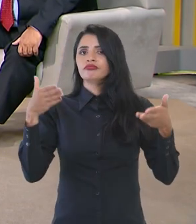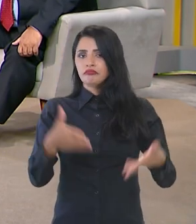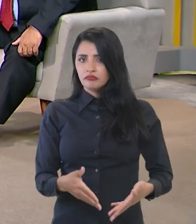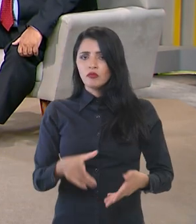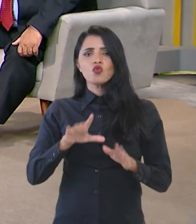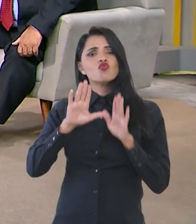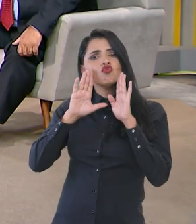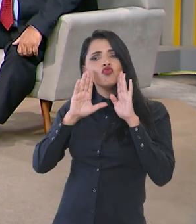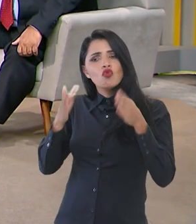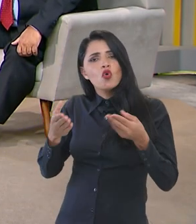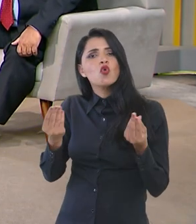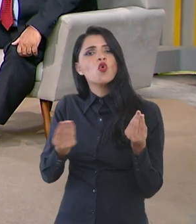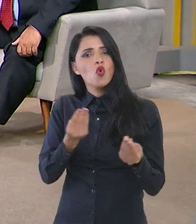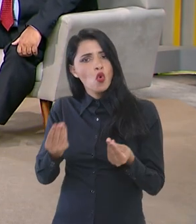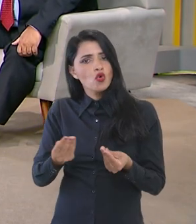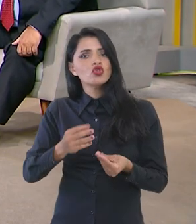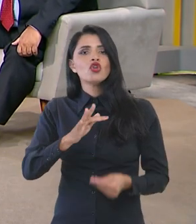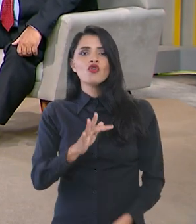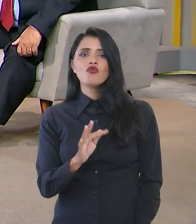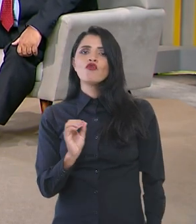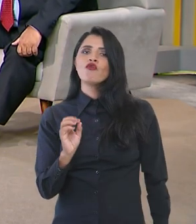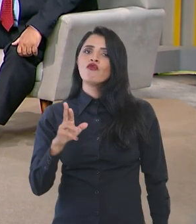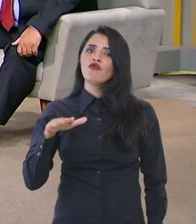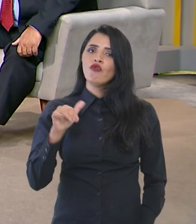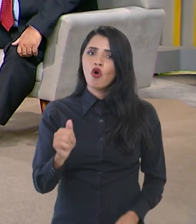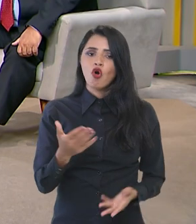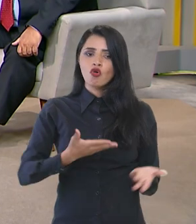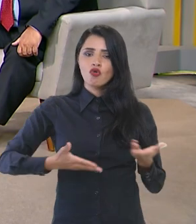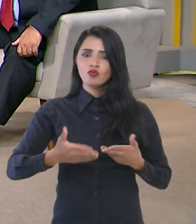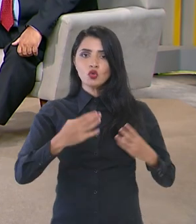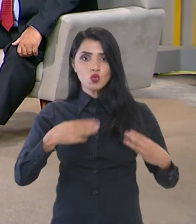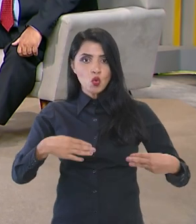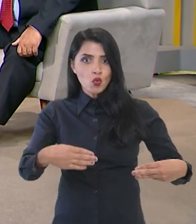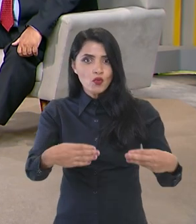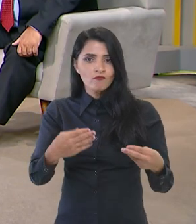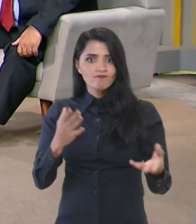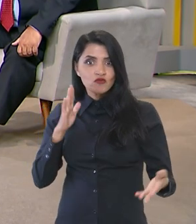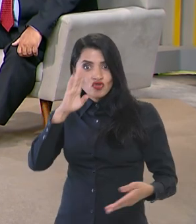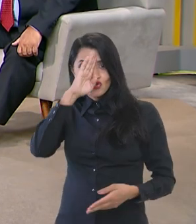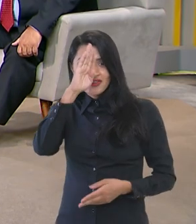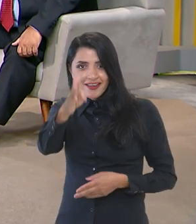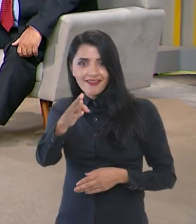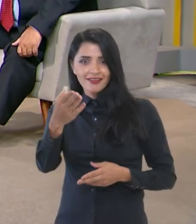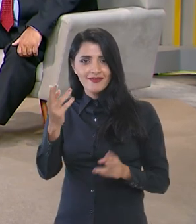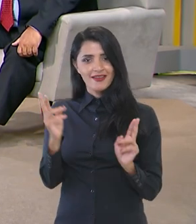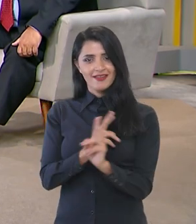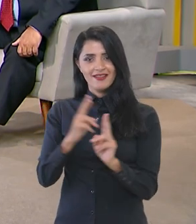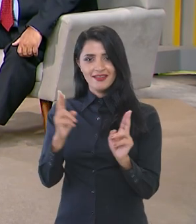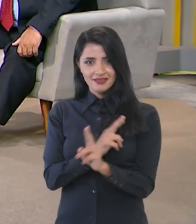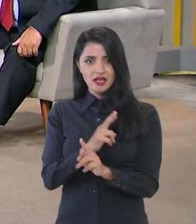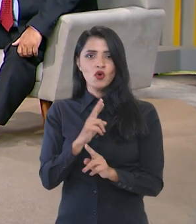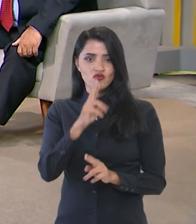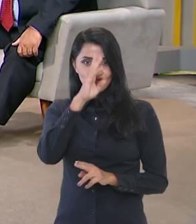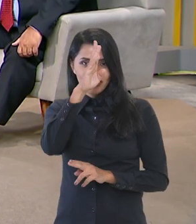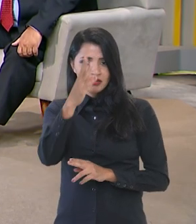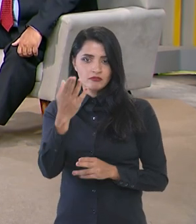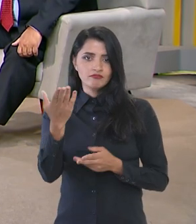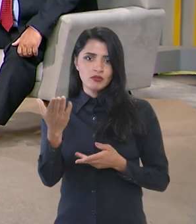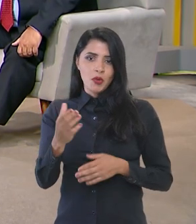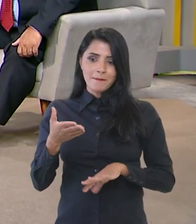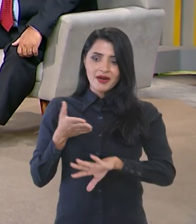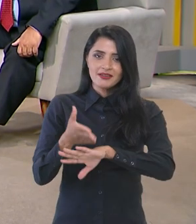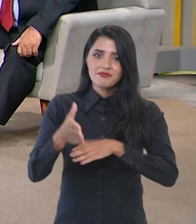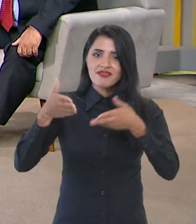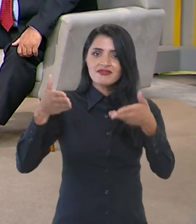estavam centrados no Fórum Interconselhos, na relação direta do governo com a participação em